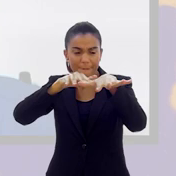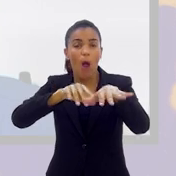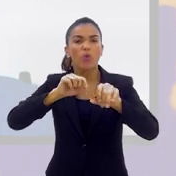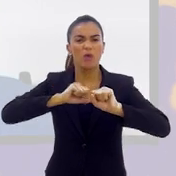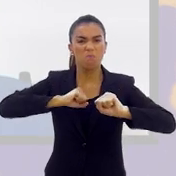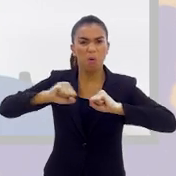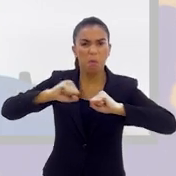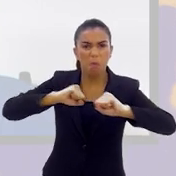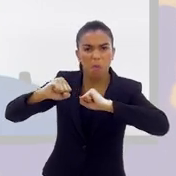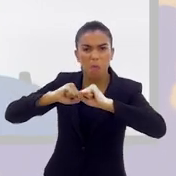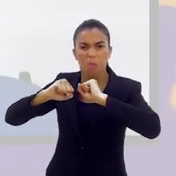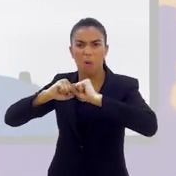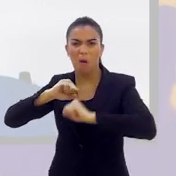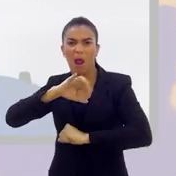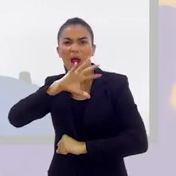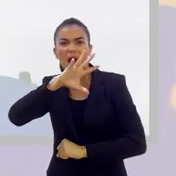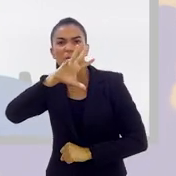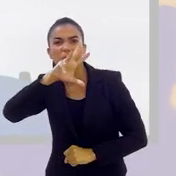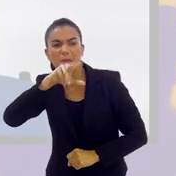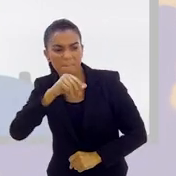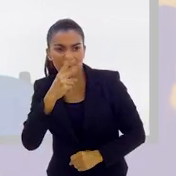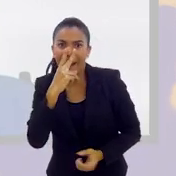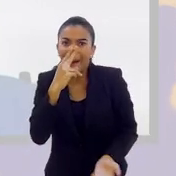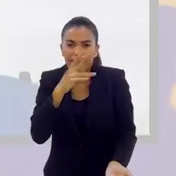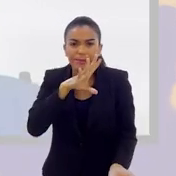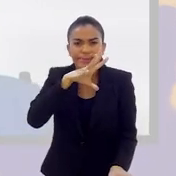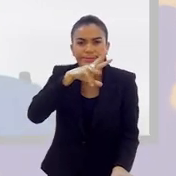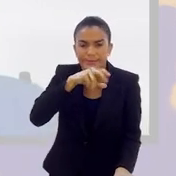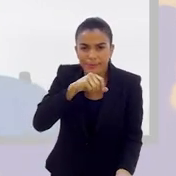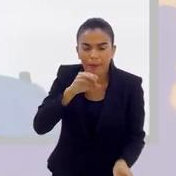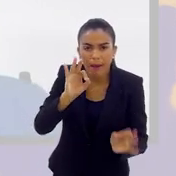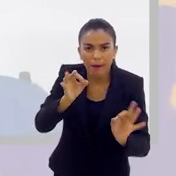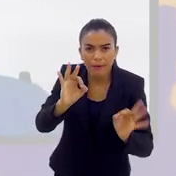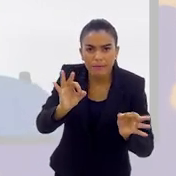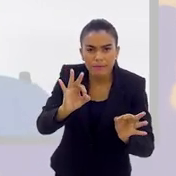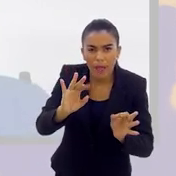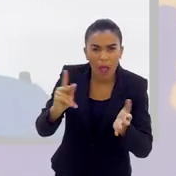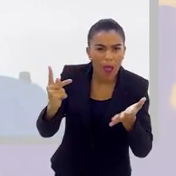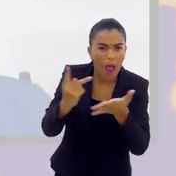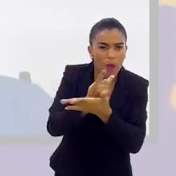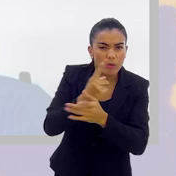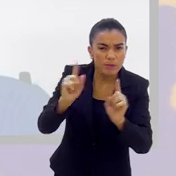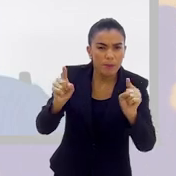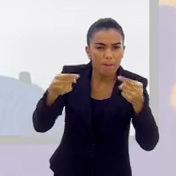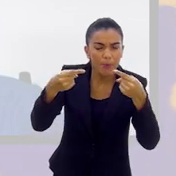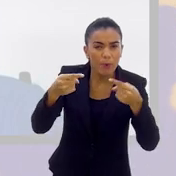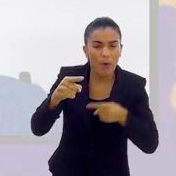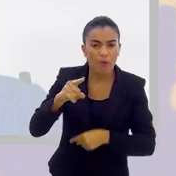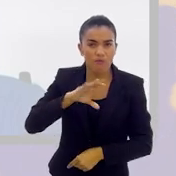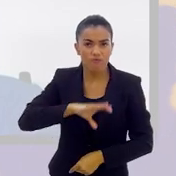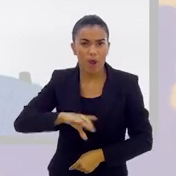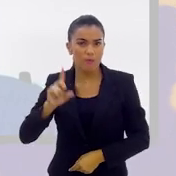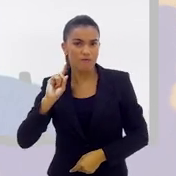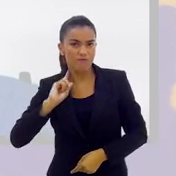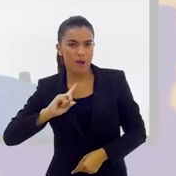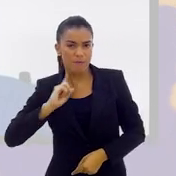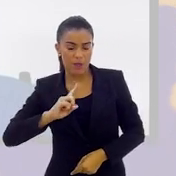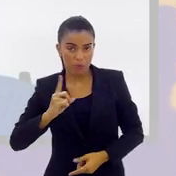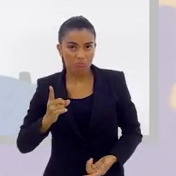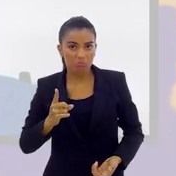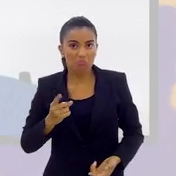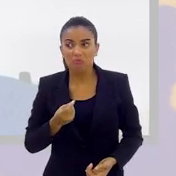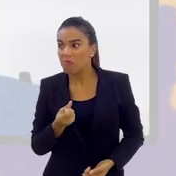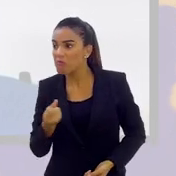pelos atos de selvageria, que aconteceram naquele primeiro Vasco e Flamengo no Campeonato